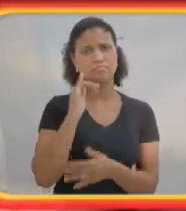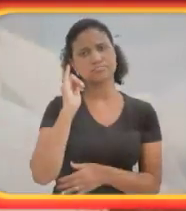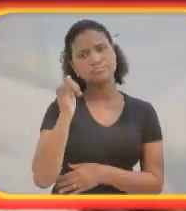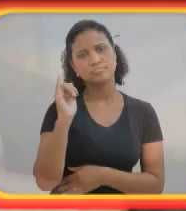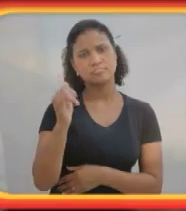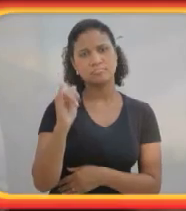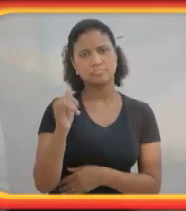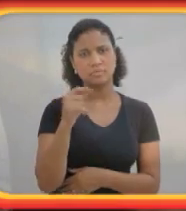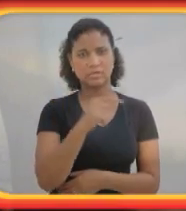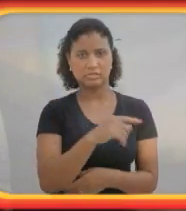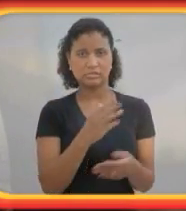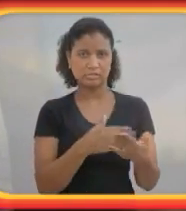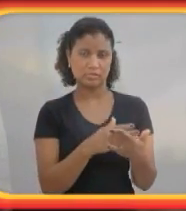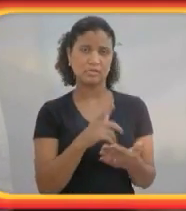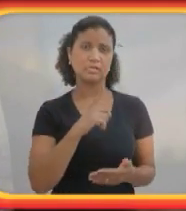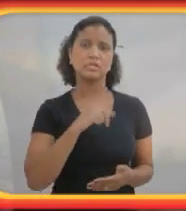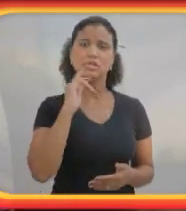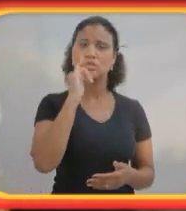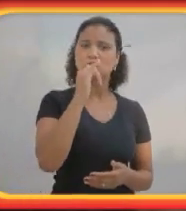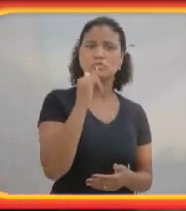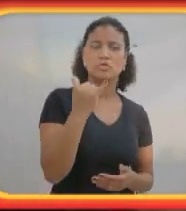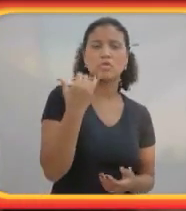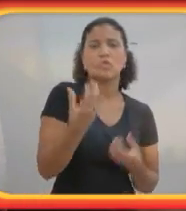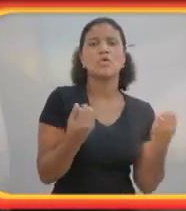sucede o primeiro livro na narrativa.